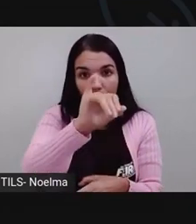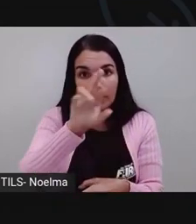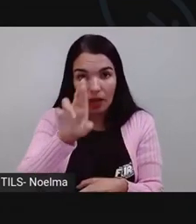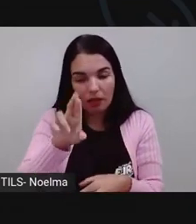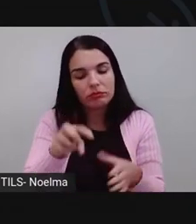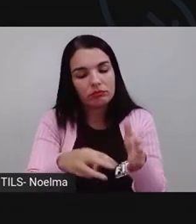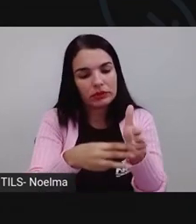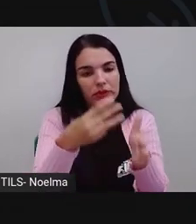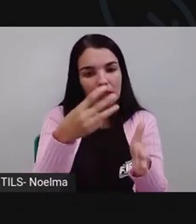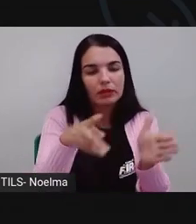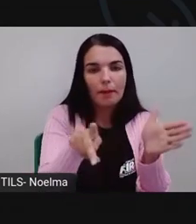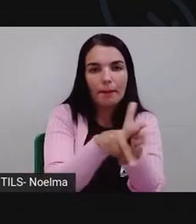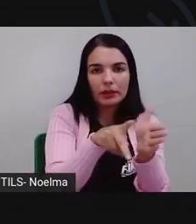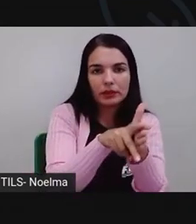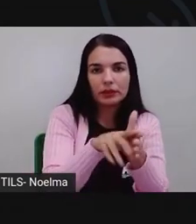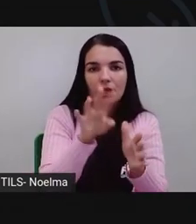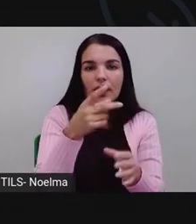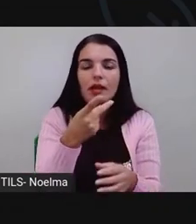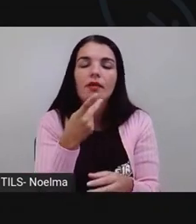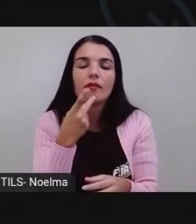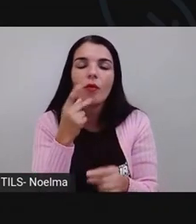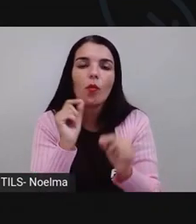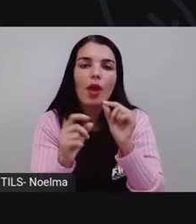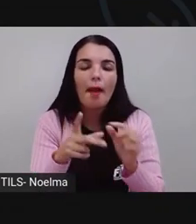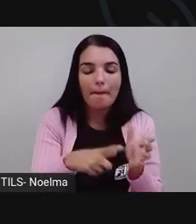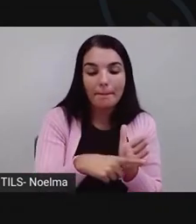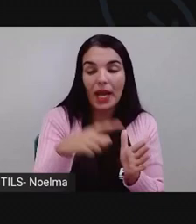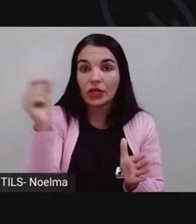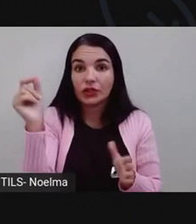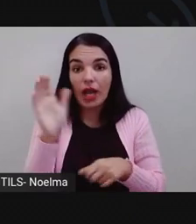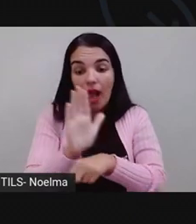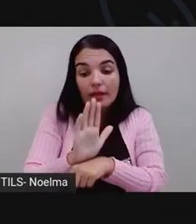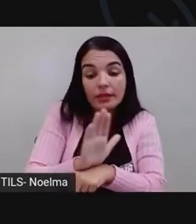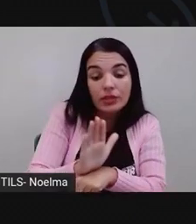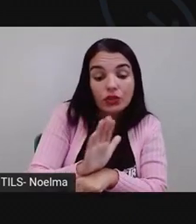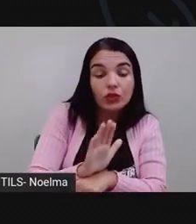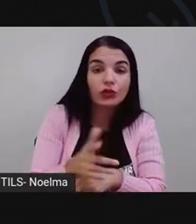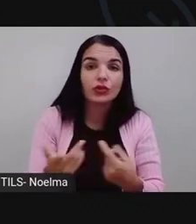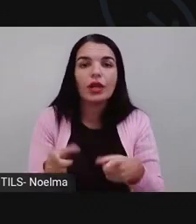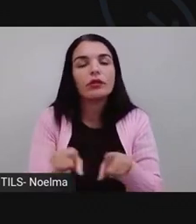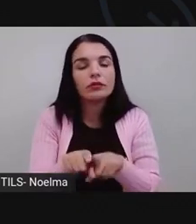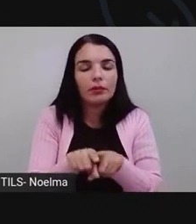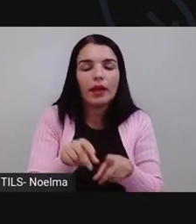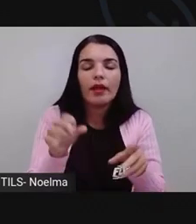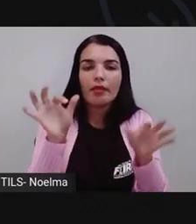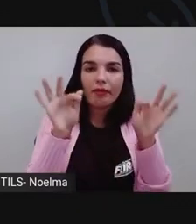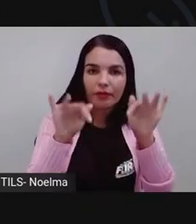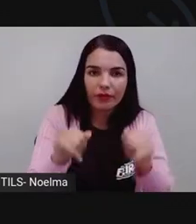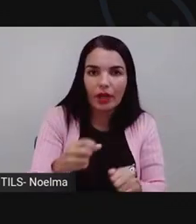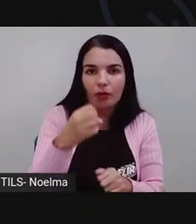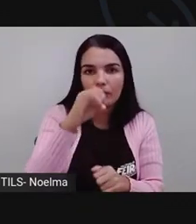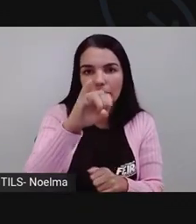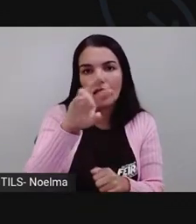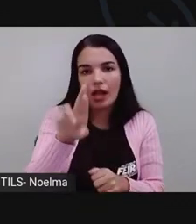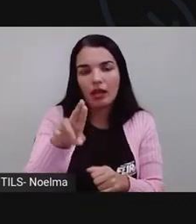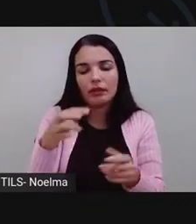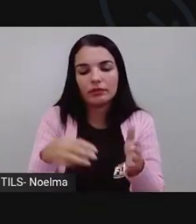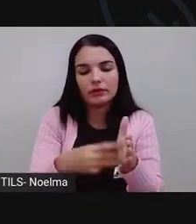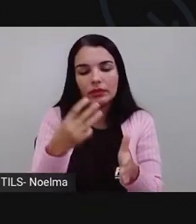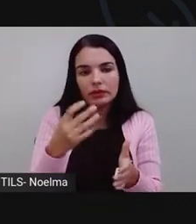conjugação, como partir, assistir, são verbos aí de terceira conjugação.